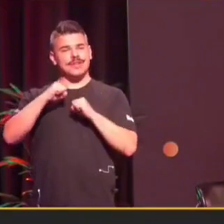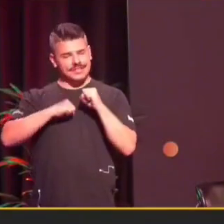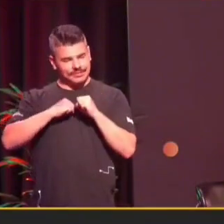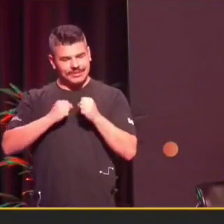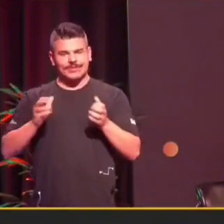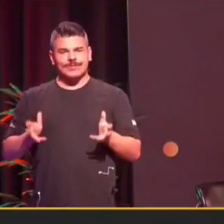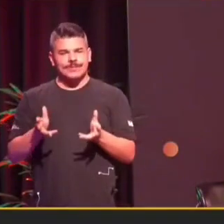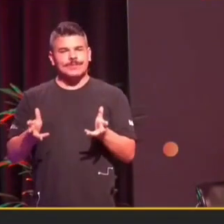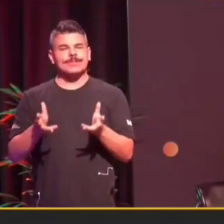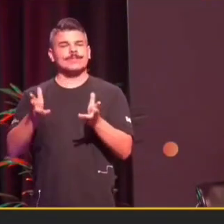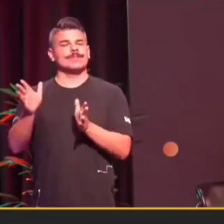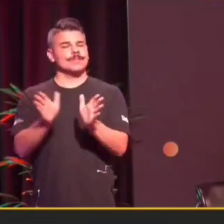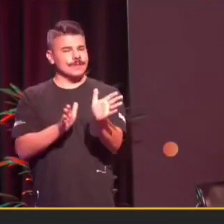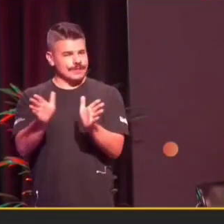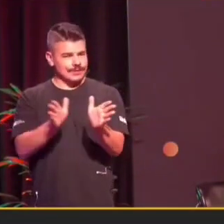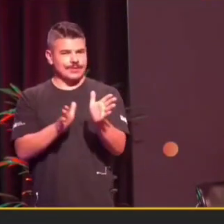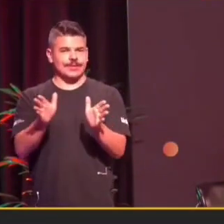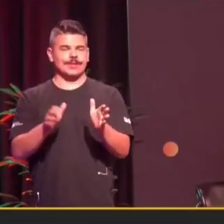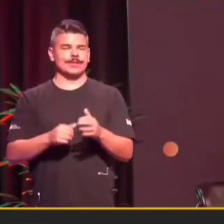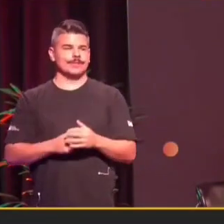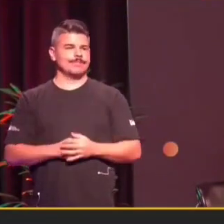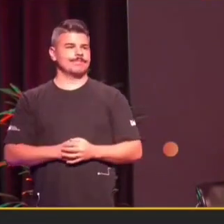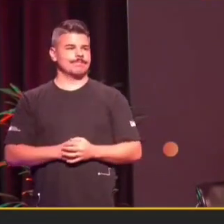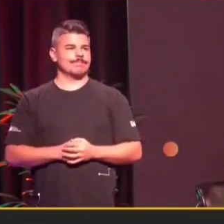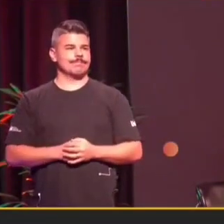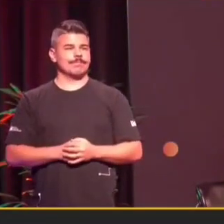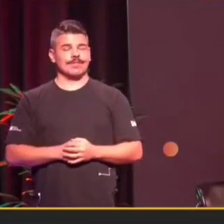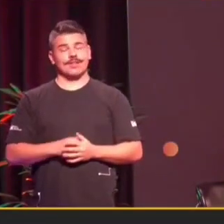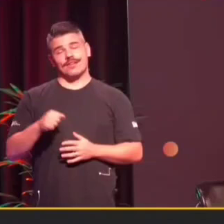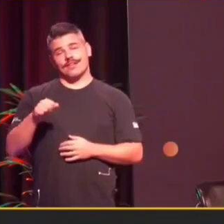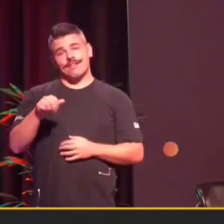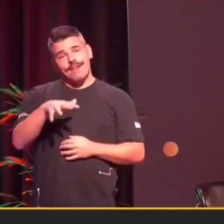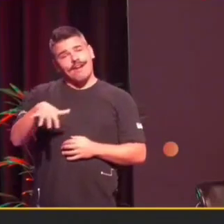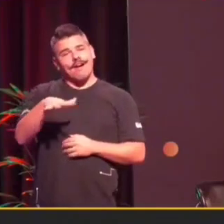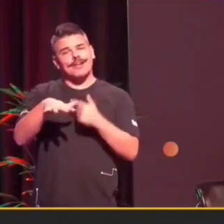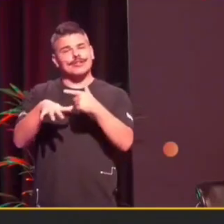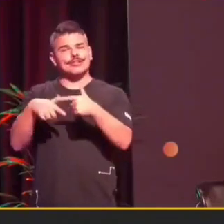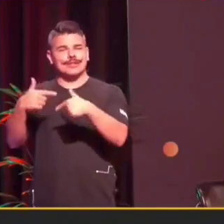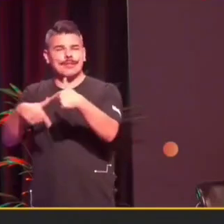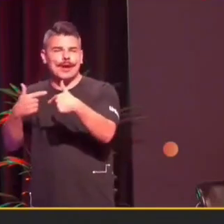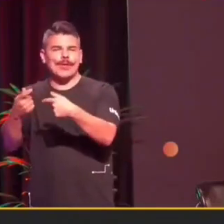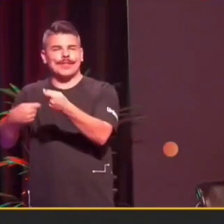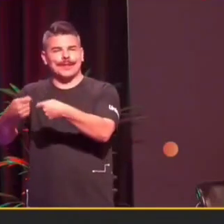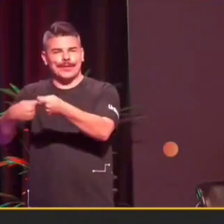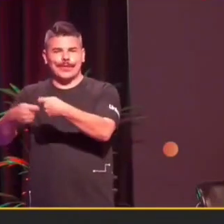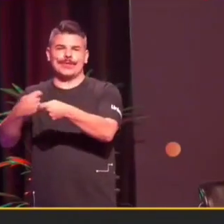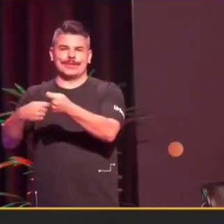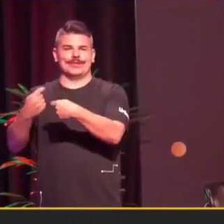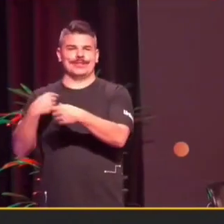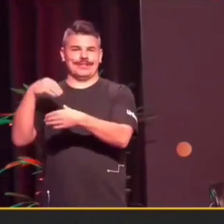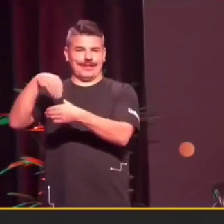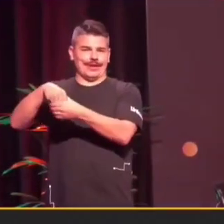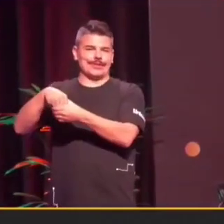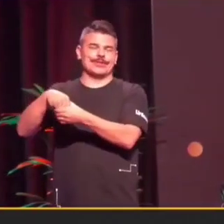também muitas coisas. E a nossa área de negócio. Assim como o Ronaldo também falou,